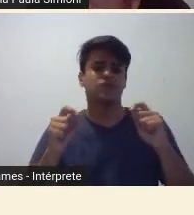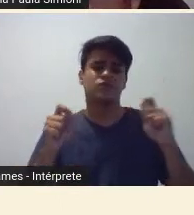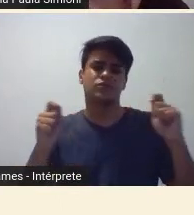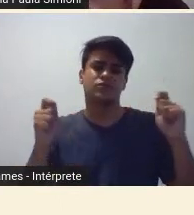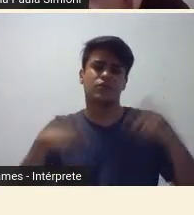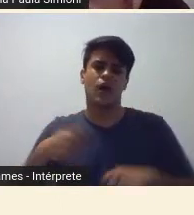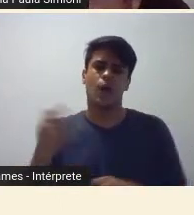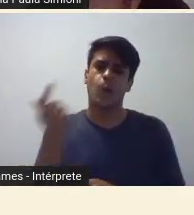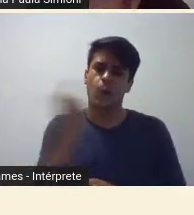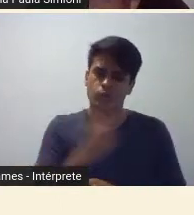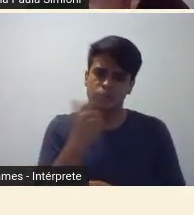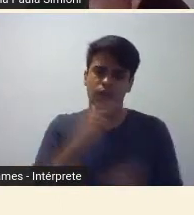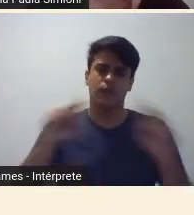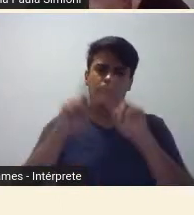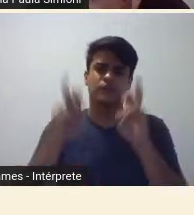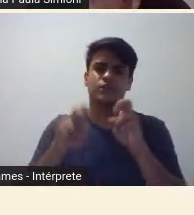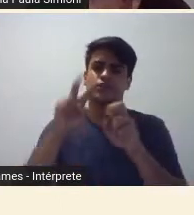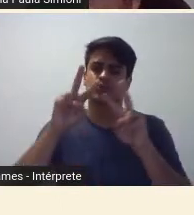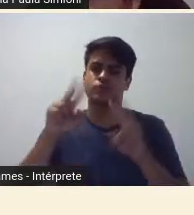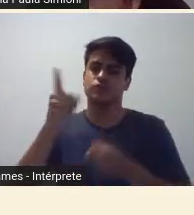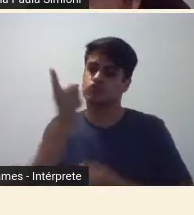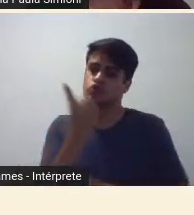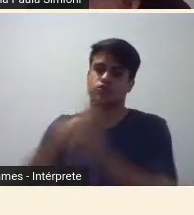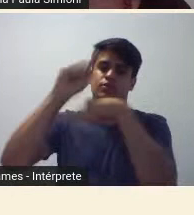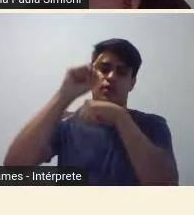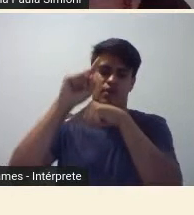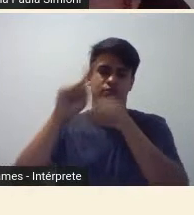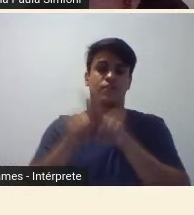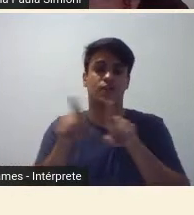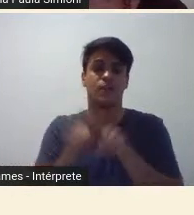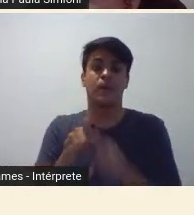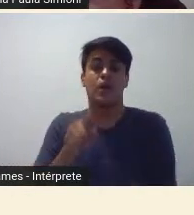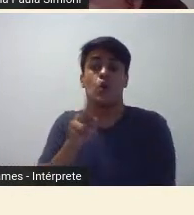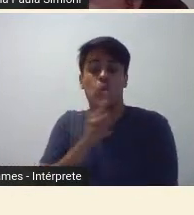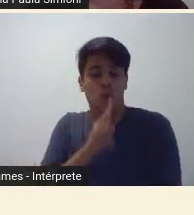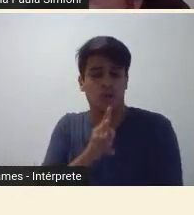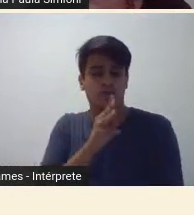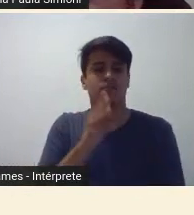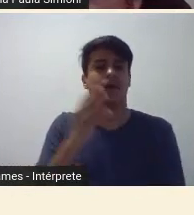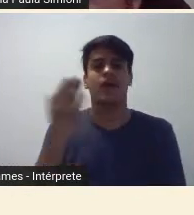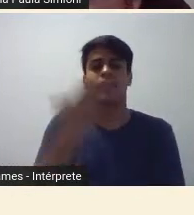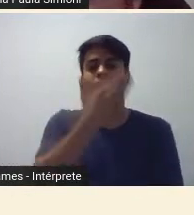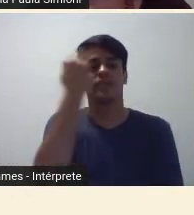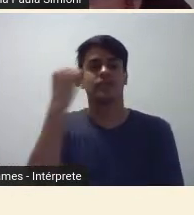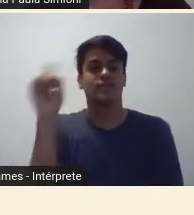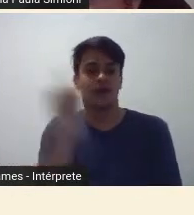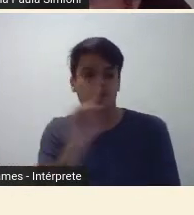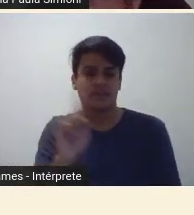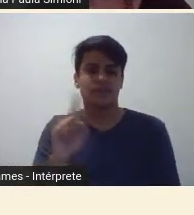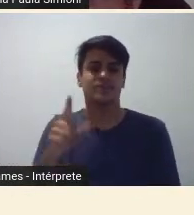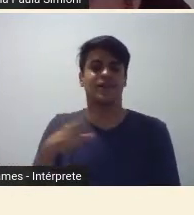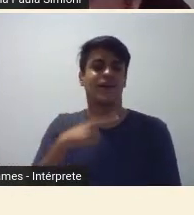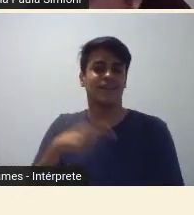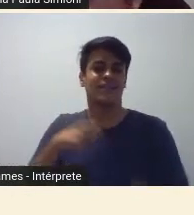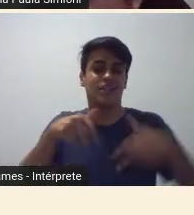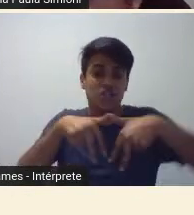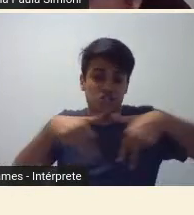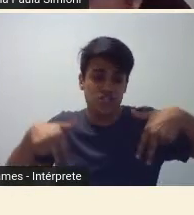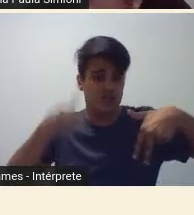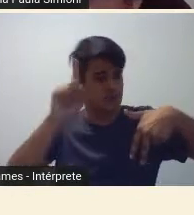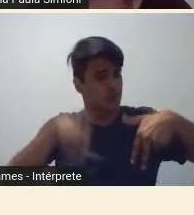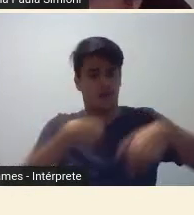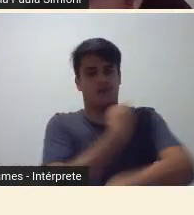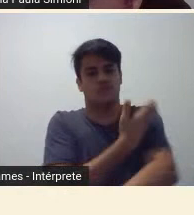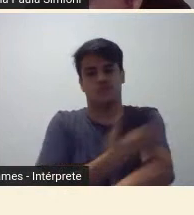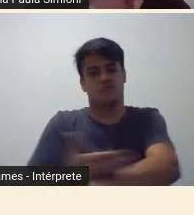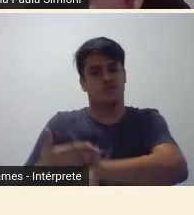sucesso, em inserção, em reconhecimento, sem abrir mão da ideia da generificação como uma prática, né,